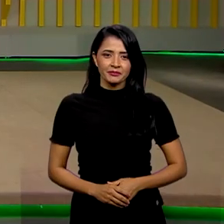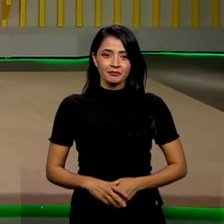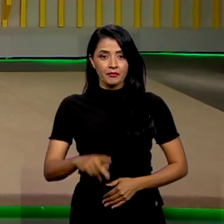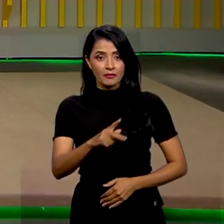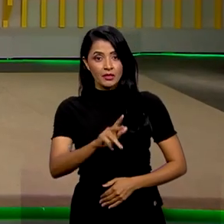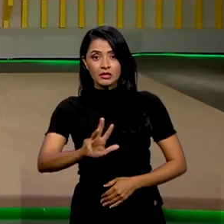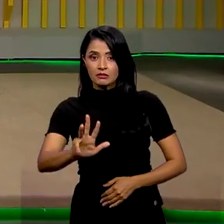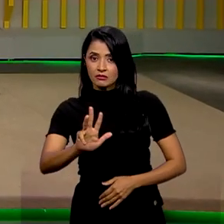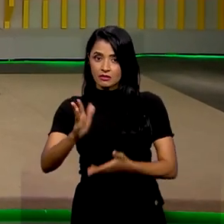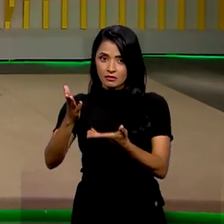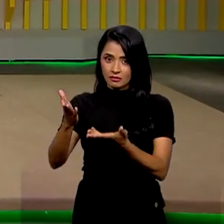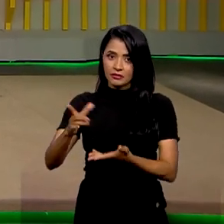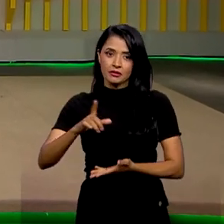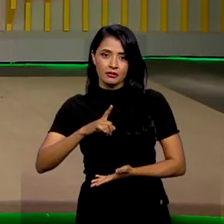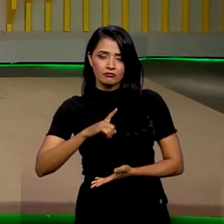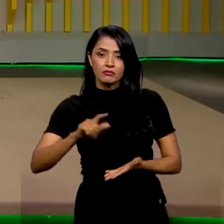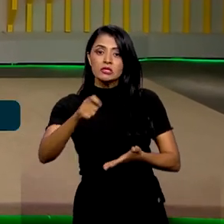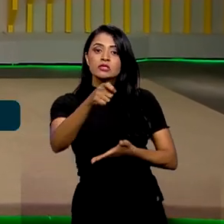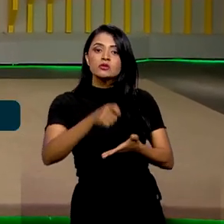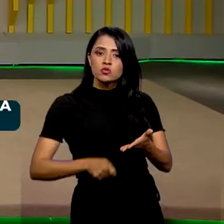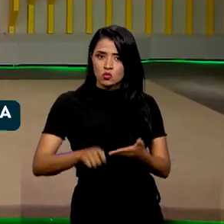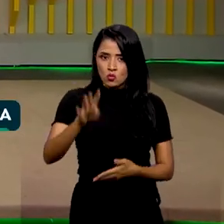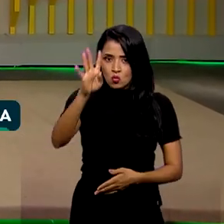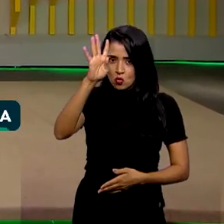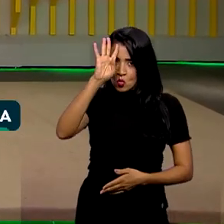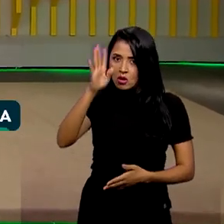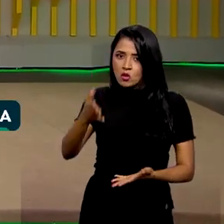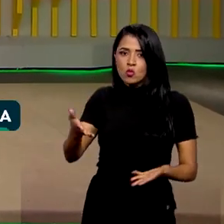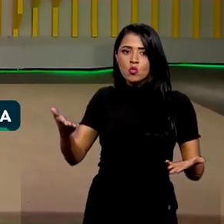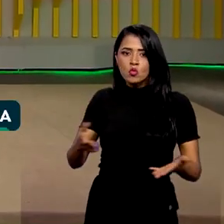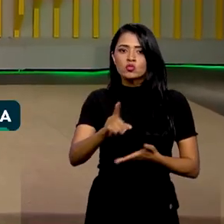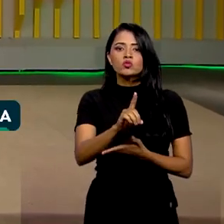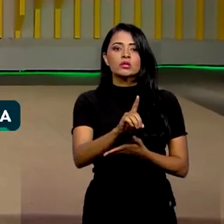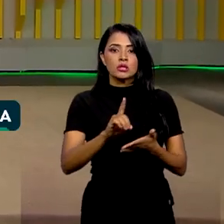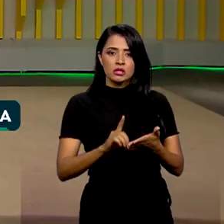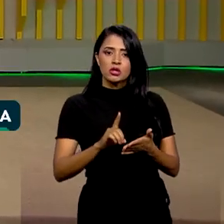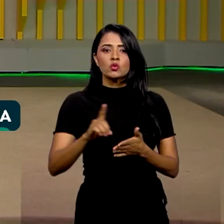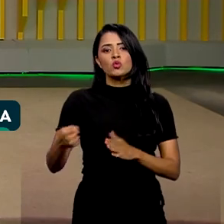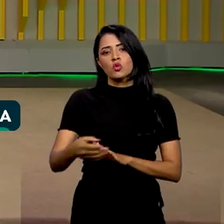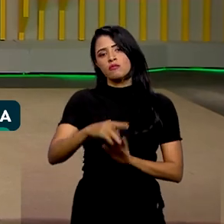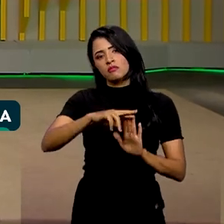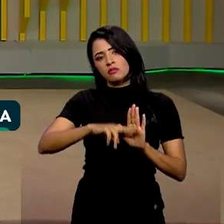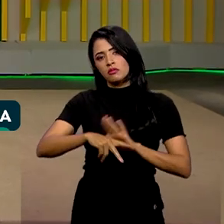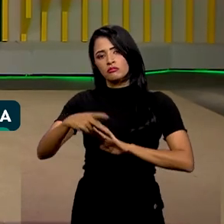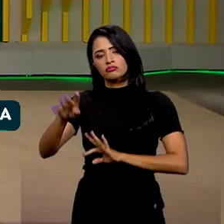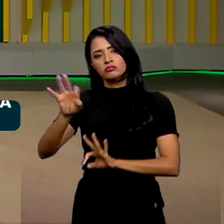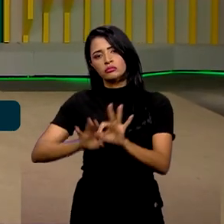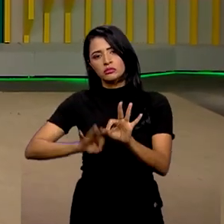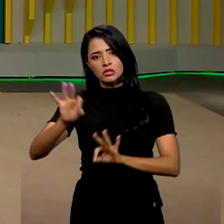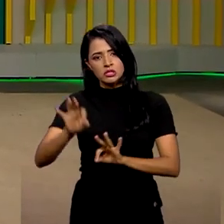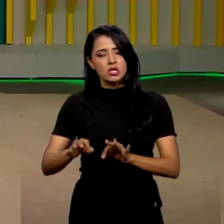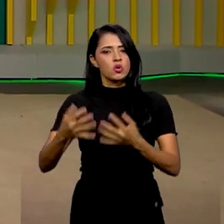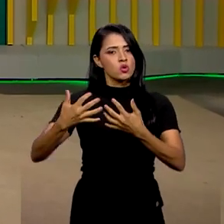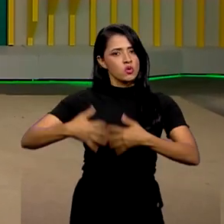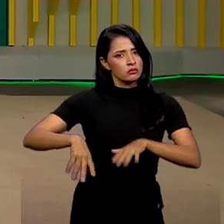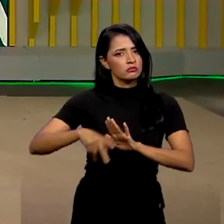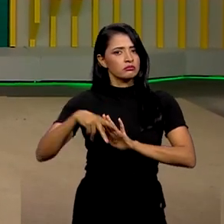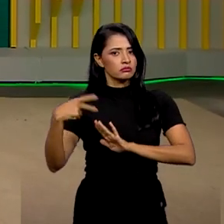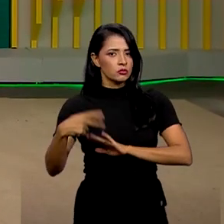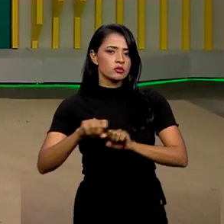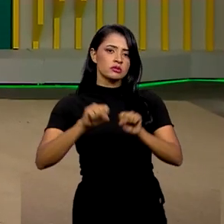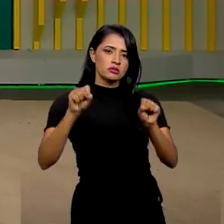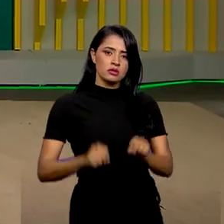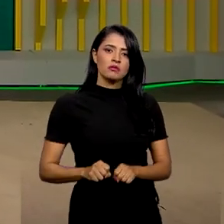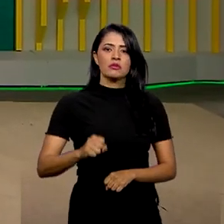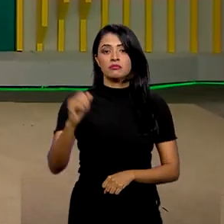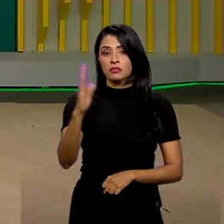O presidente Luiz Inácio Lula da Silva assinou hoje um decreto com novas regras de organização e funcionamento do